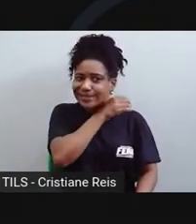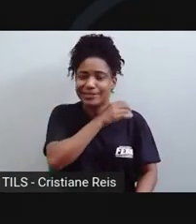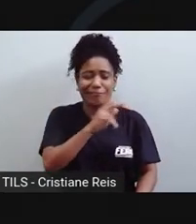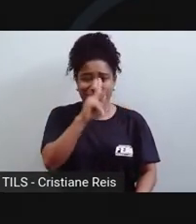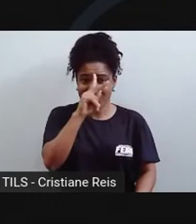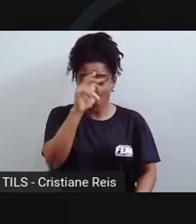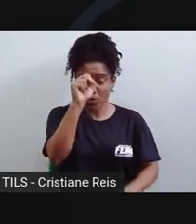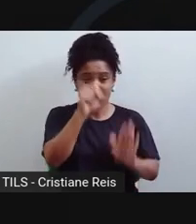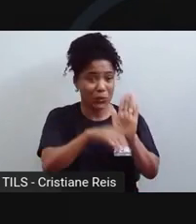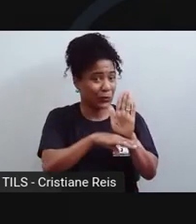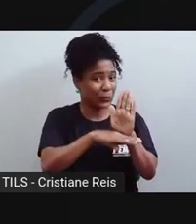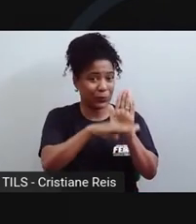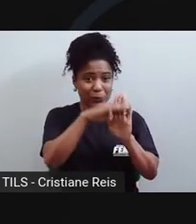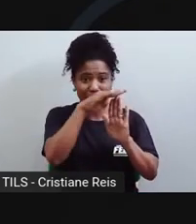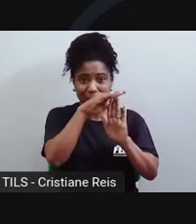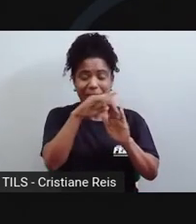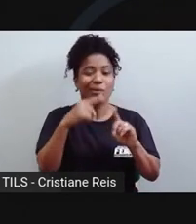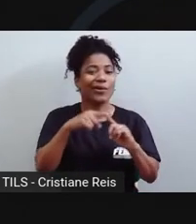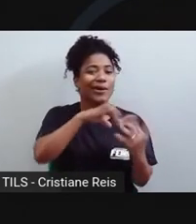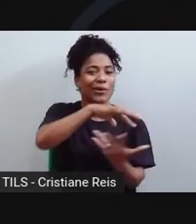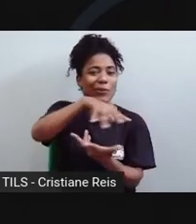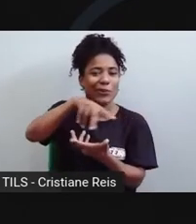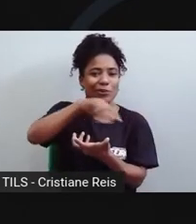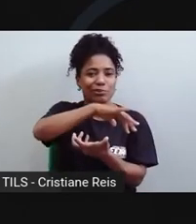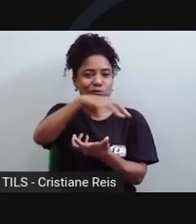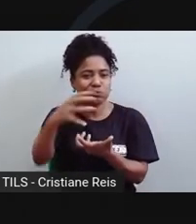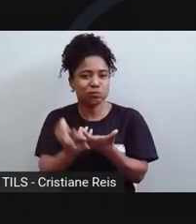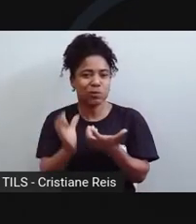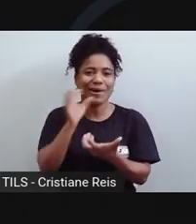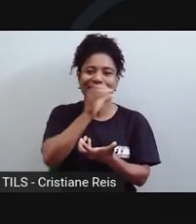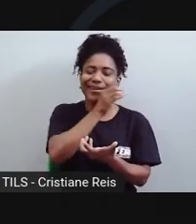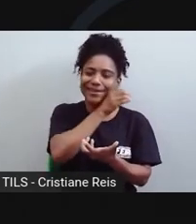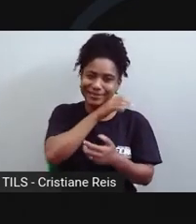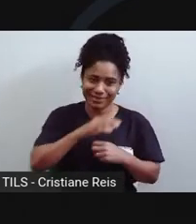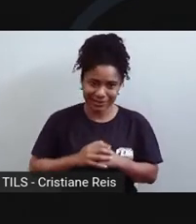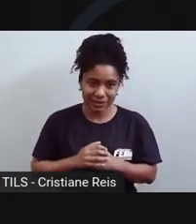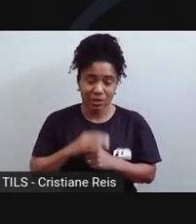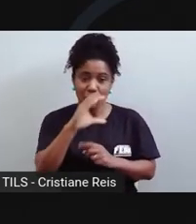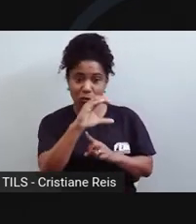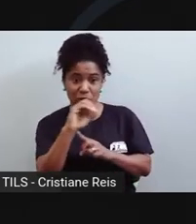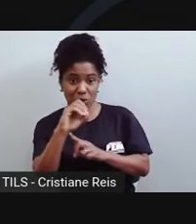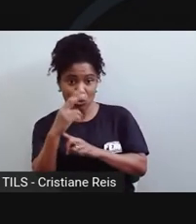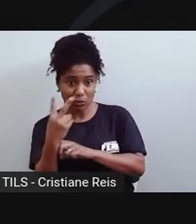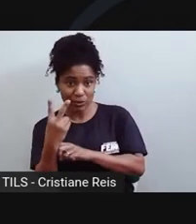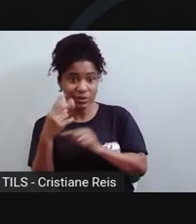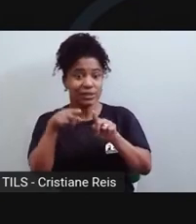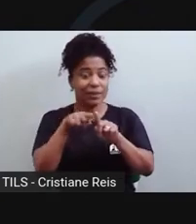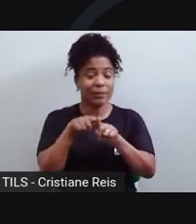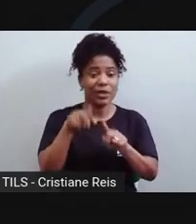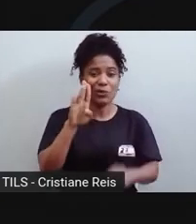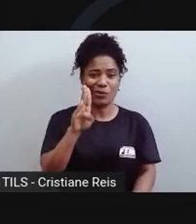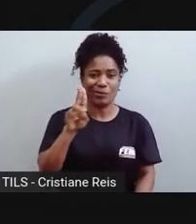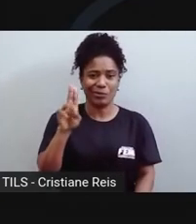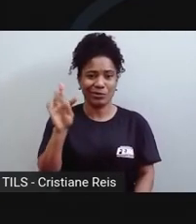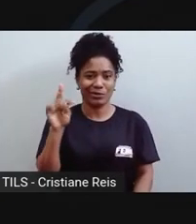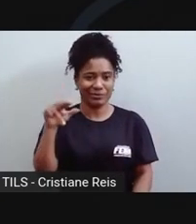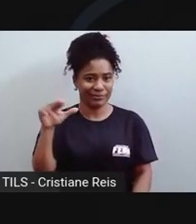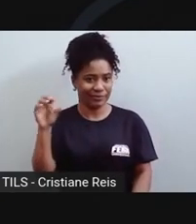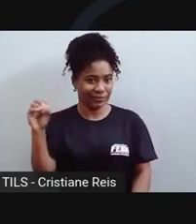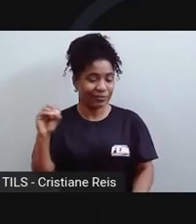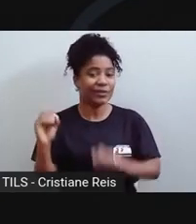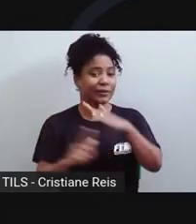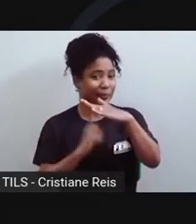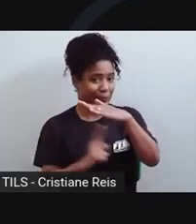aquecimento global acentuado pela emissão de gás carbônico e gás metano. A Alemanha também sentiu na pele as